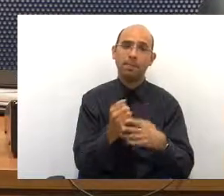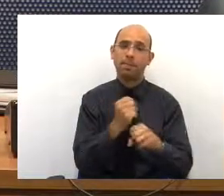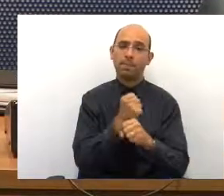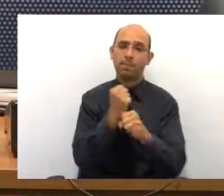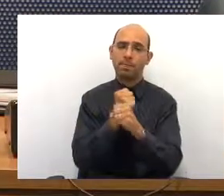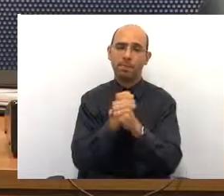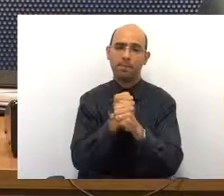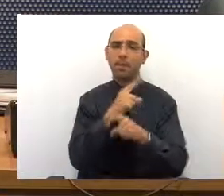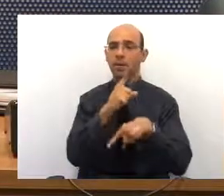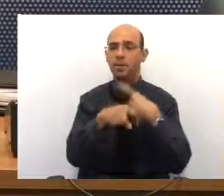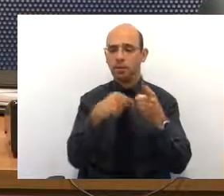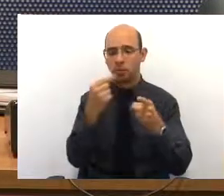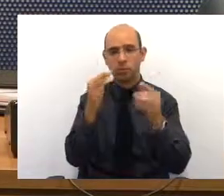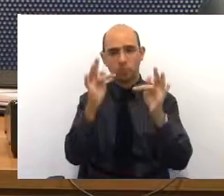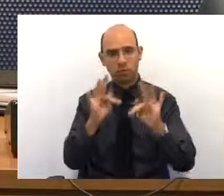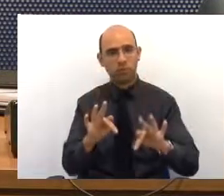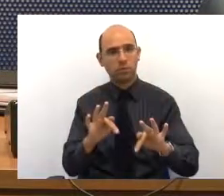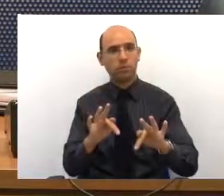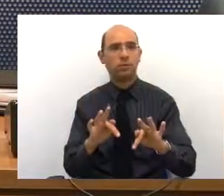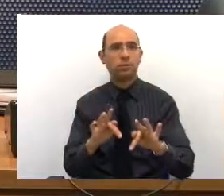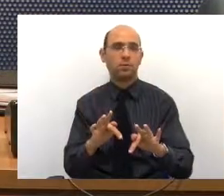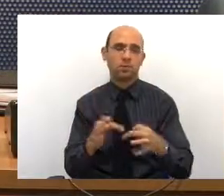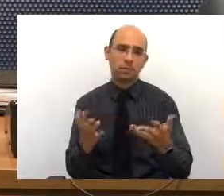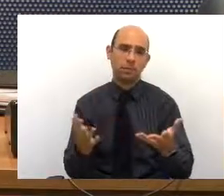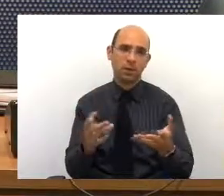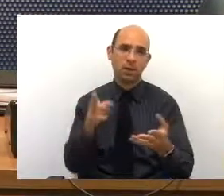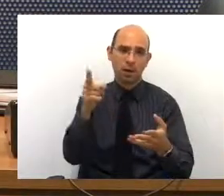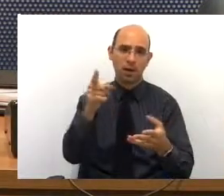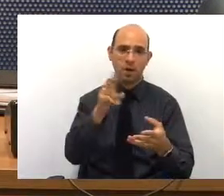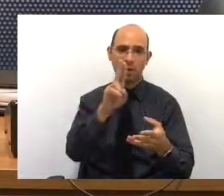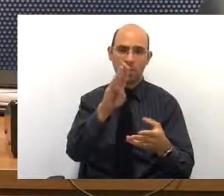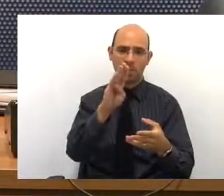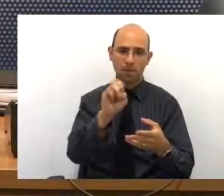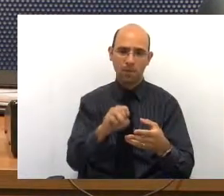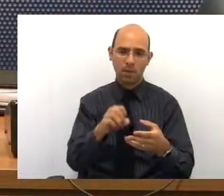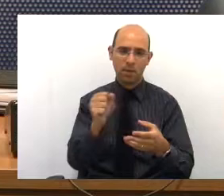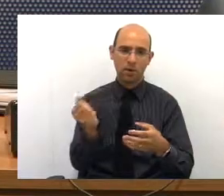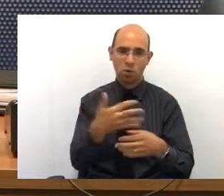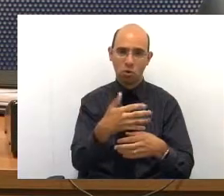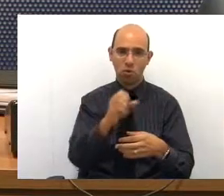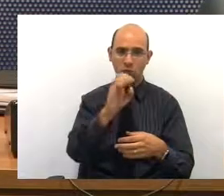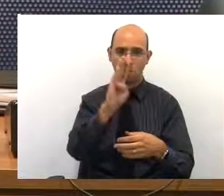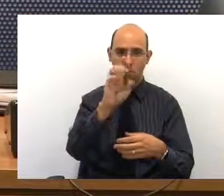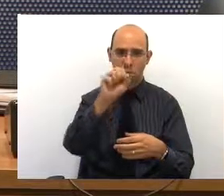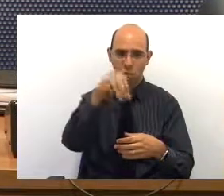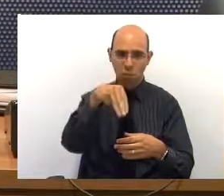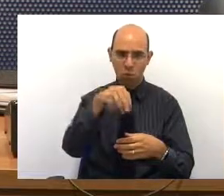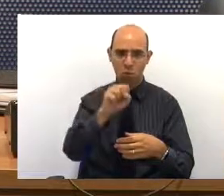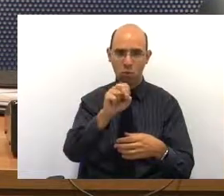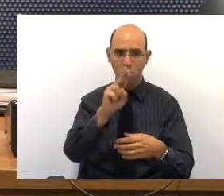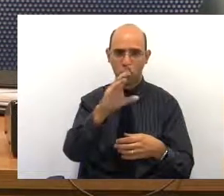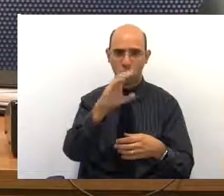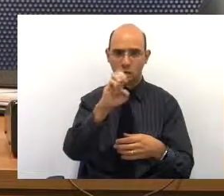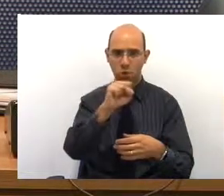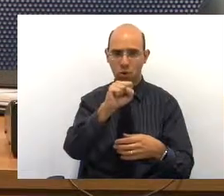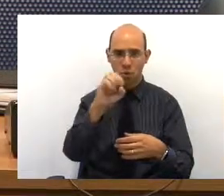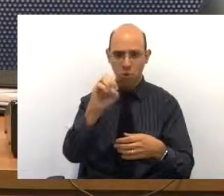depois que tiver pronta a UBS do Nova Bom Cesso. O que